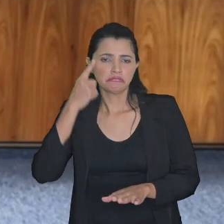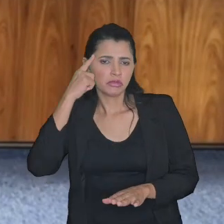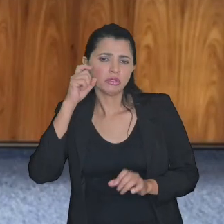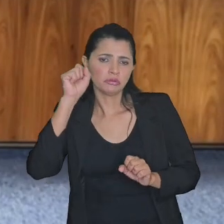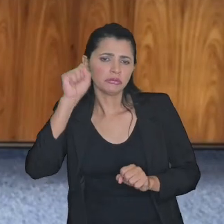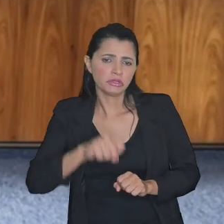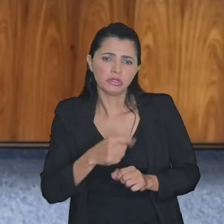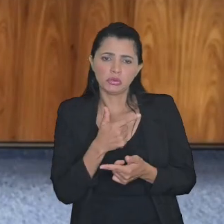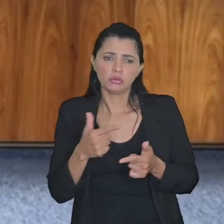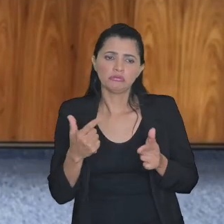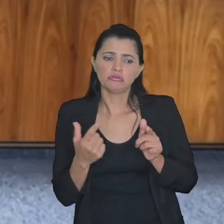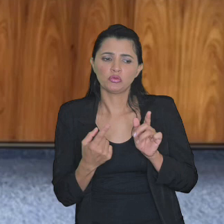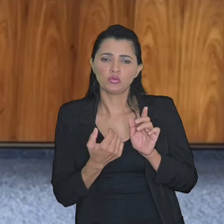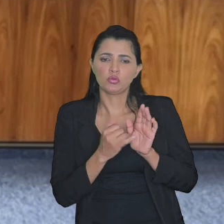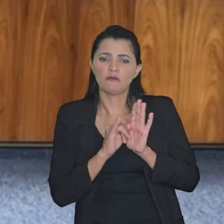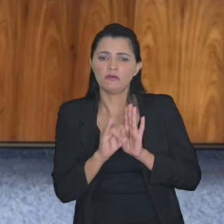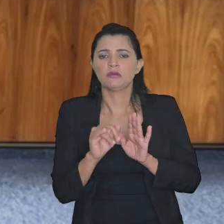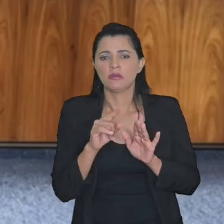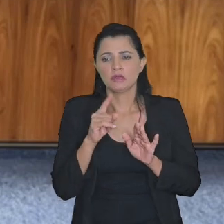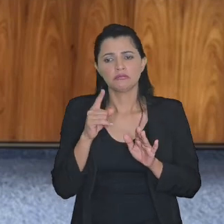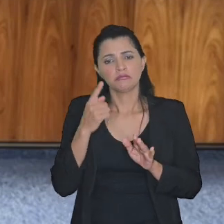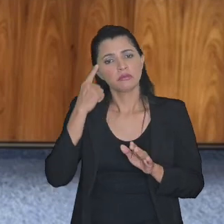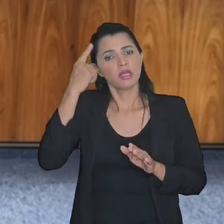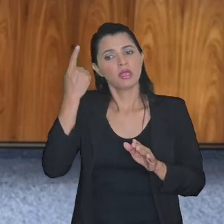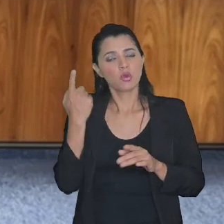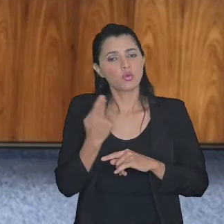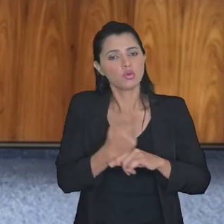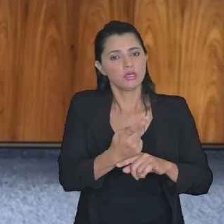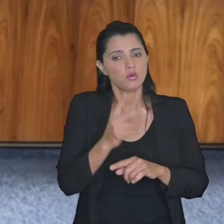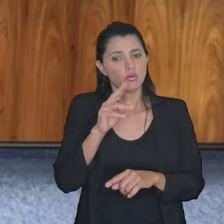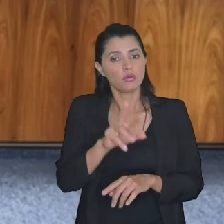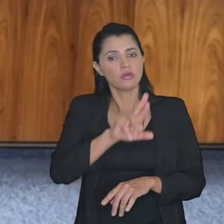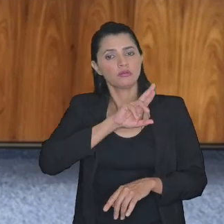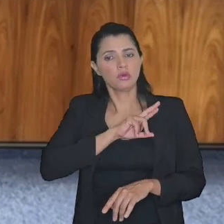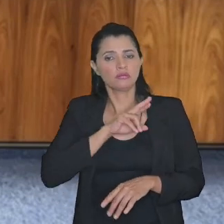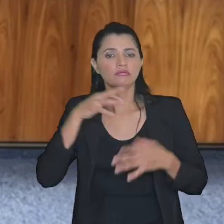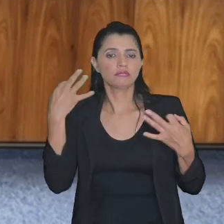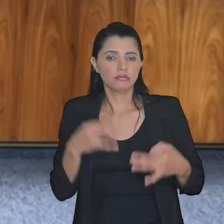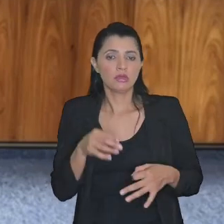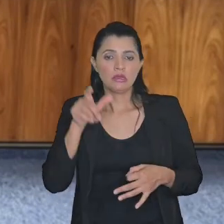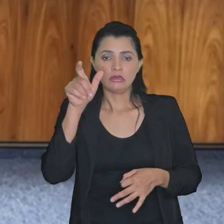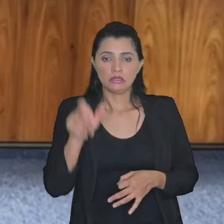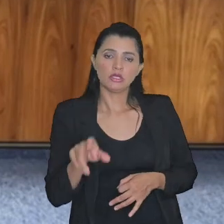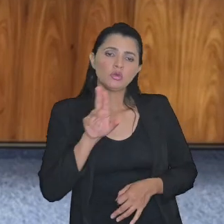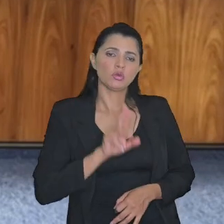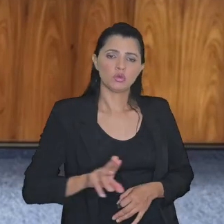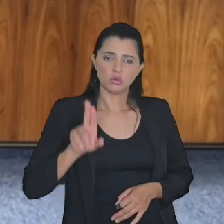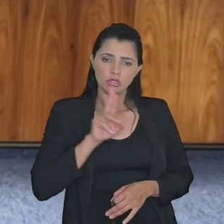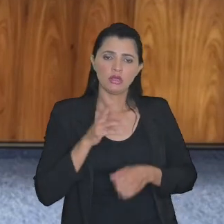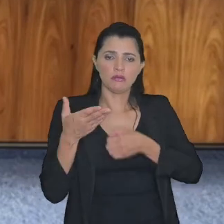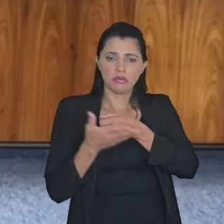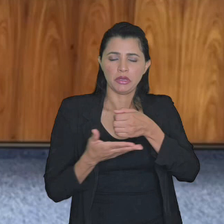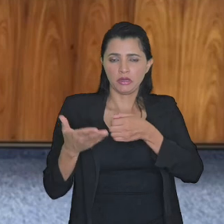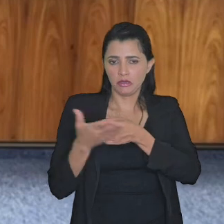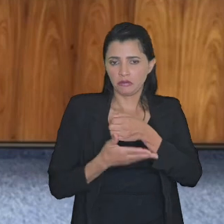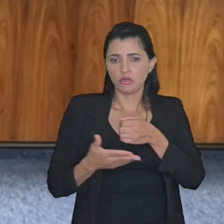que sim porque a ideia é buscar a solução né e com certeza se o contribuinte utilizar os parâmetros já fixados